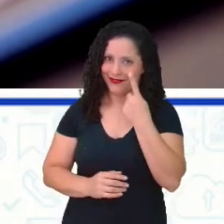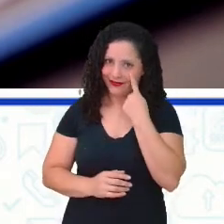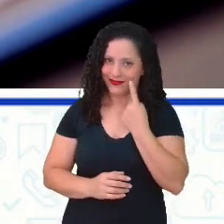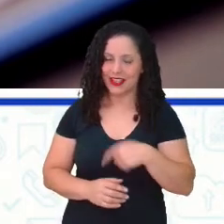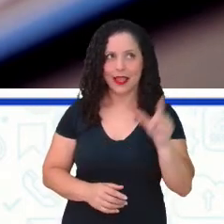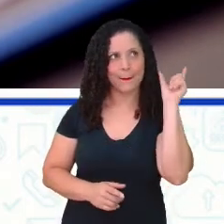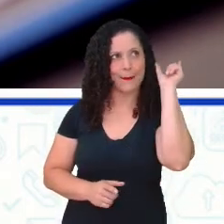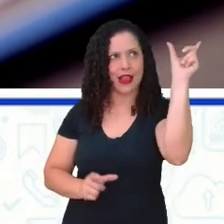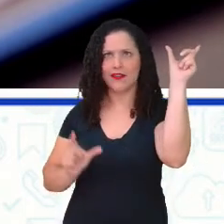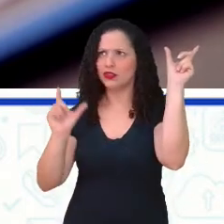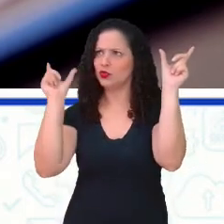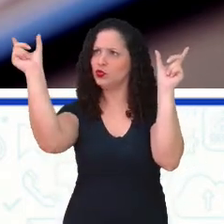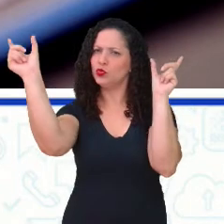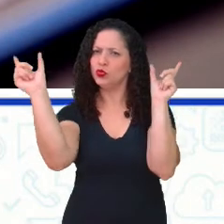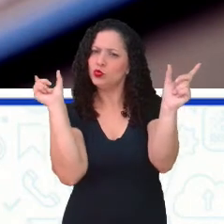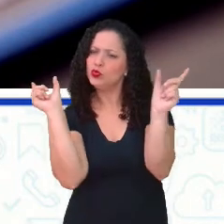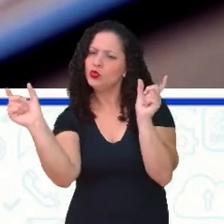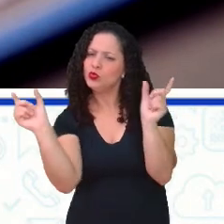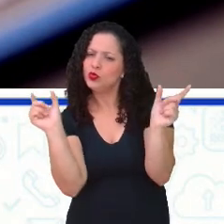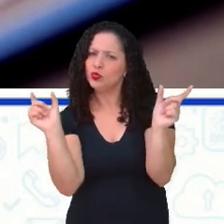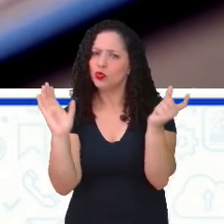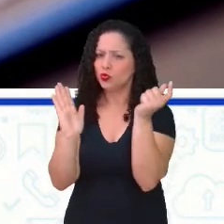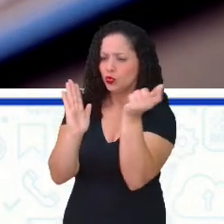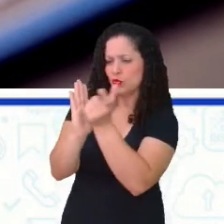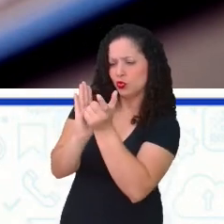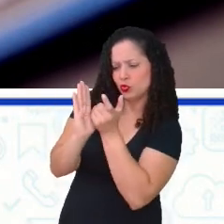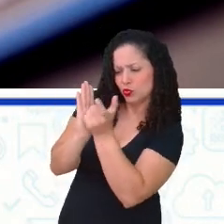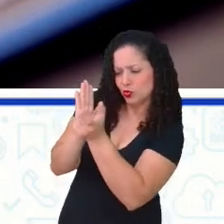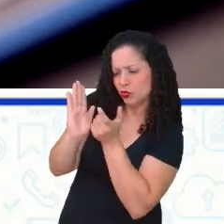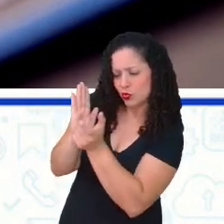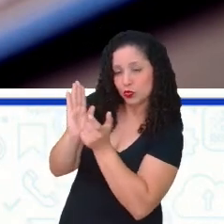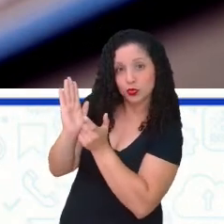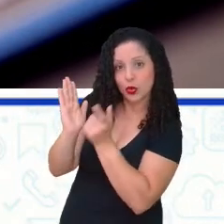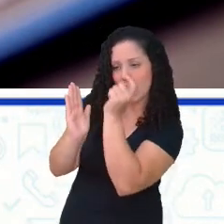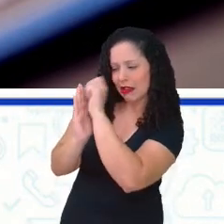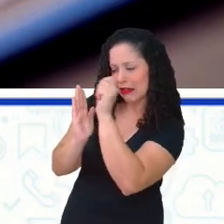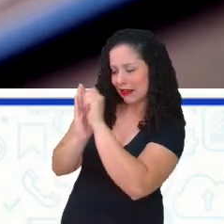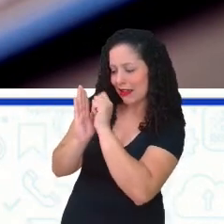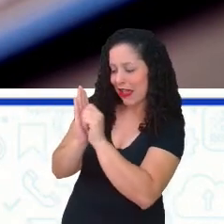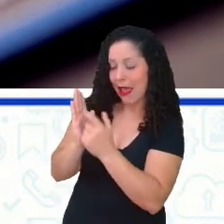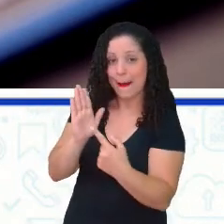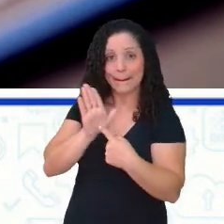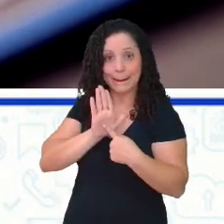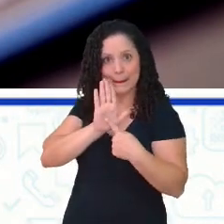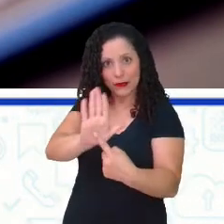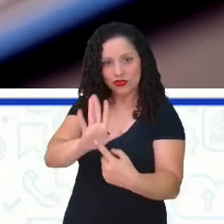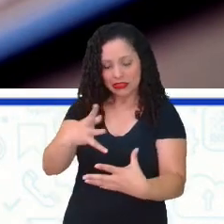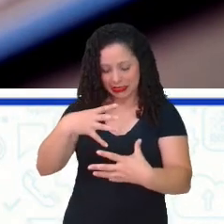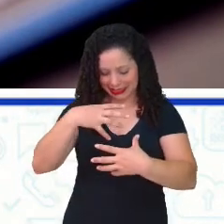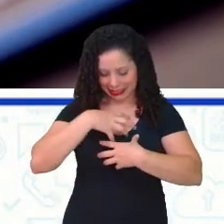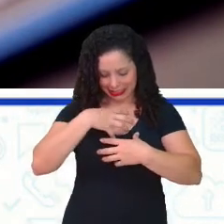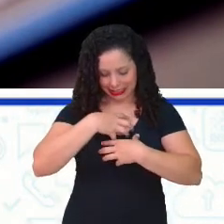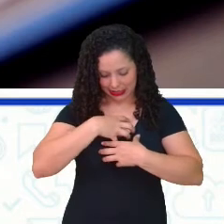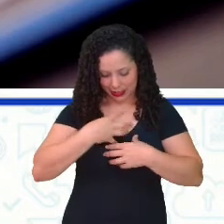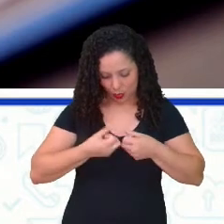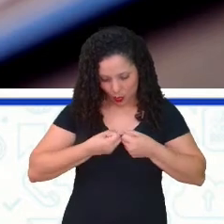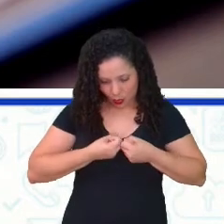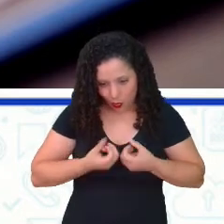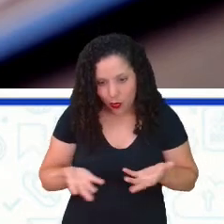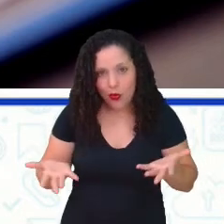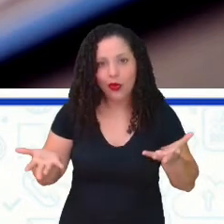escrita, falada, é o que ela consegue expressar. É como ela domina